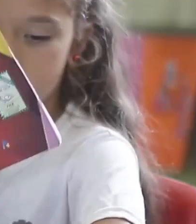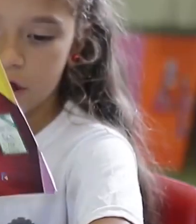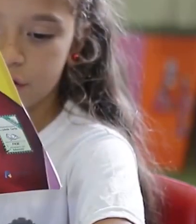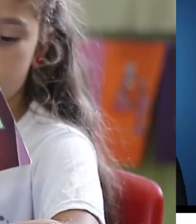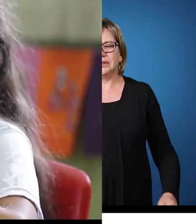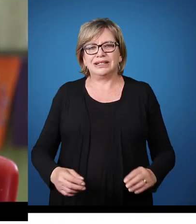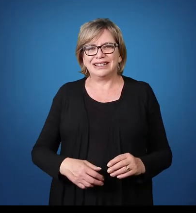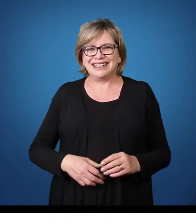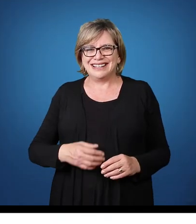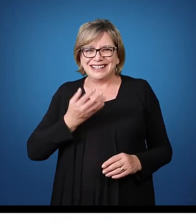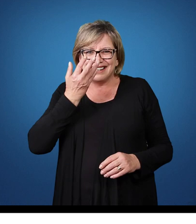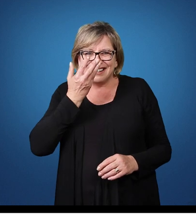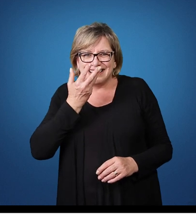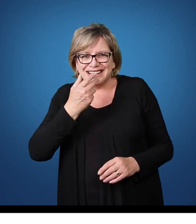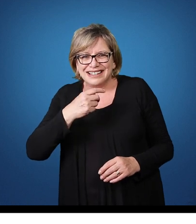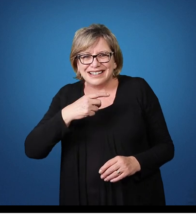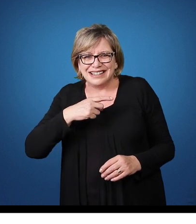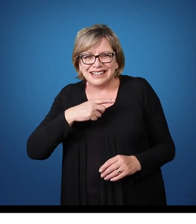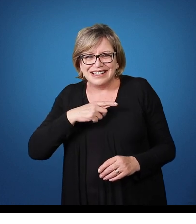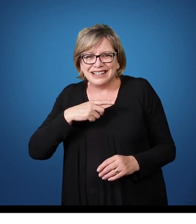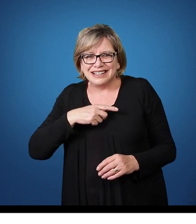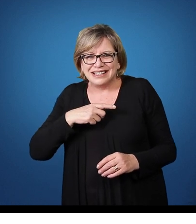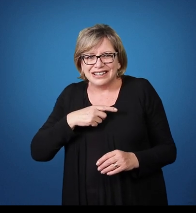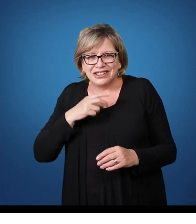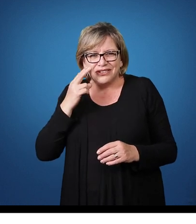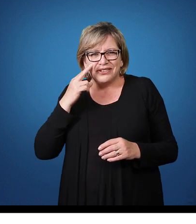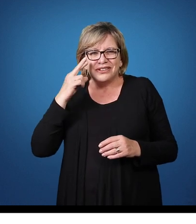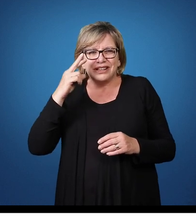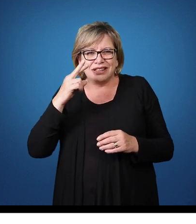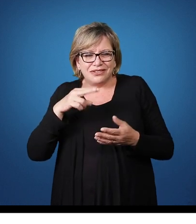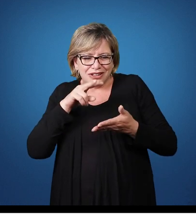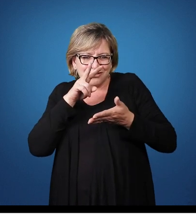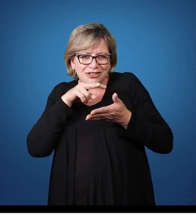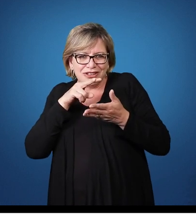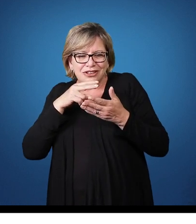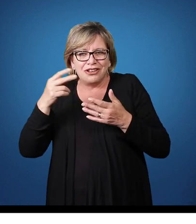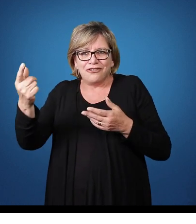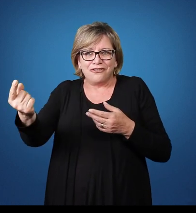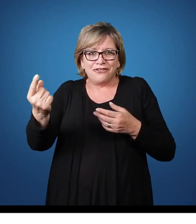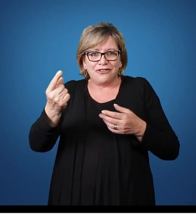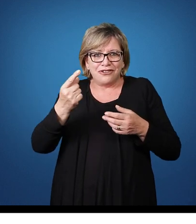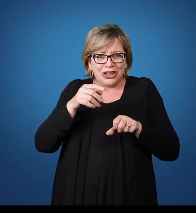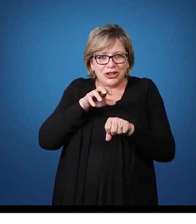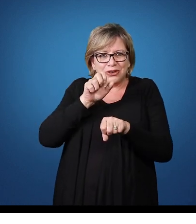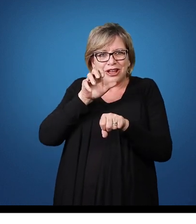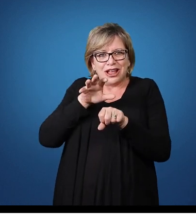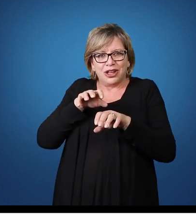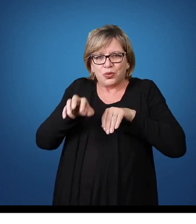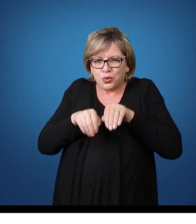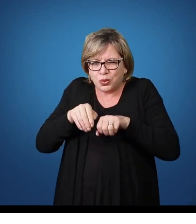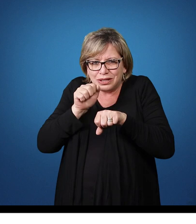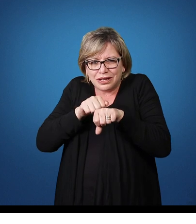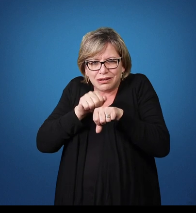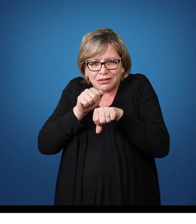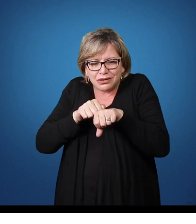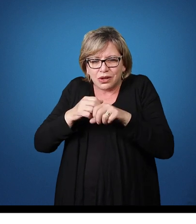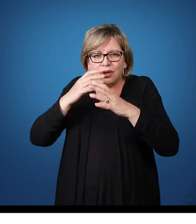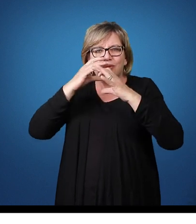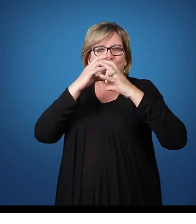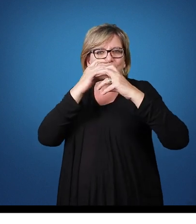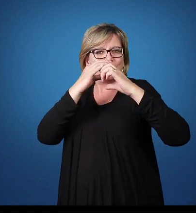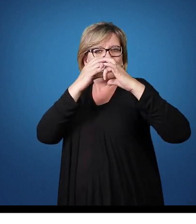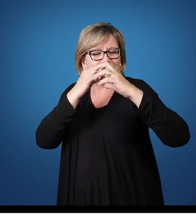Tenho o tatu com a sua flauta O gato falou